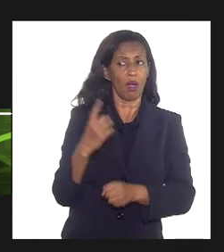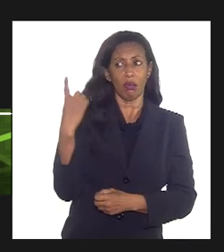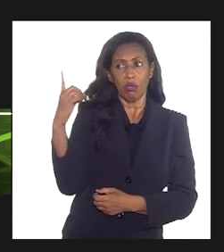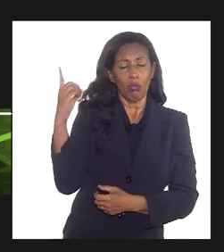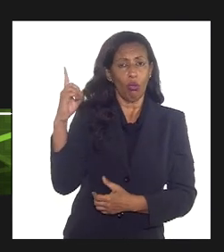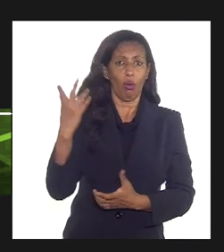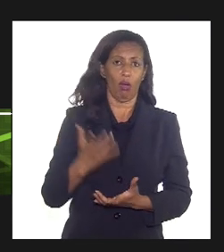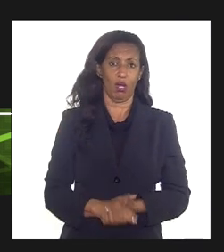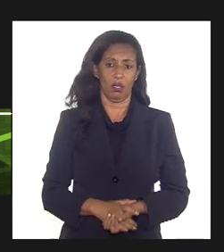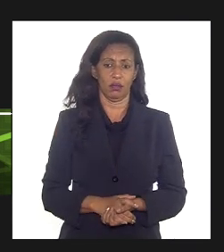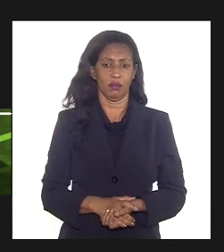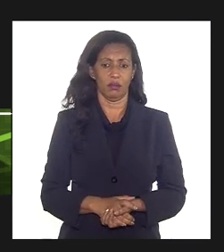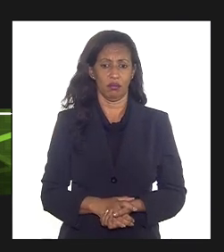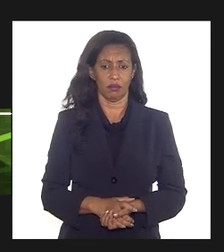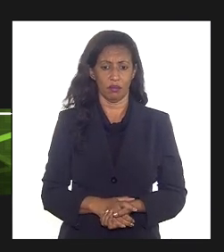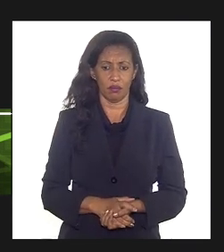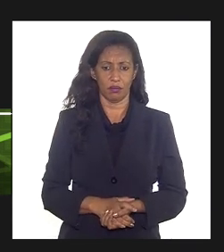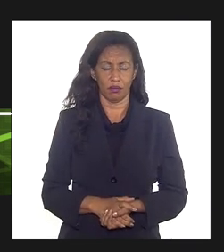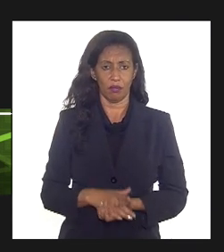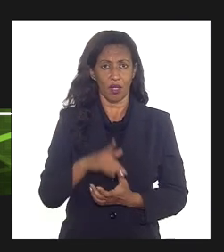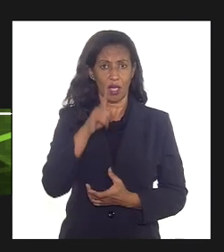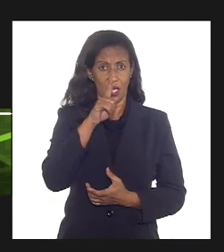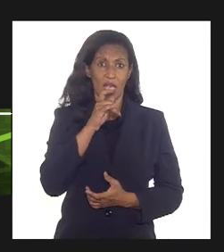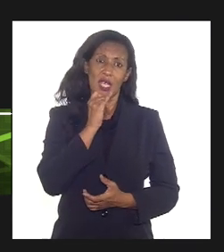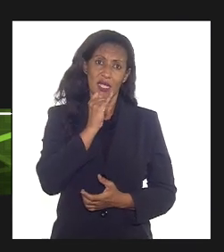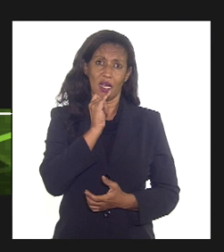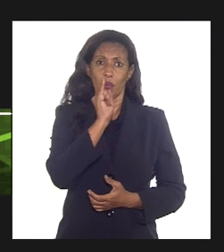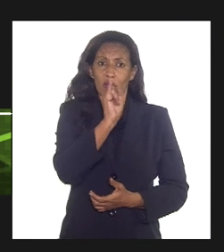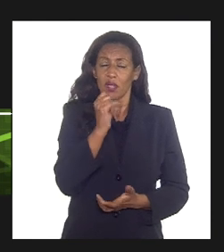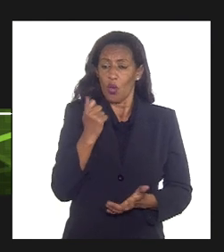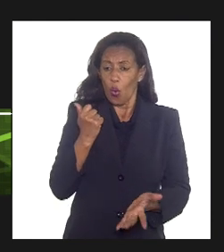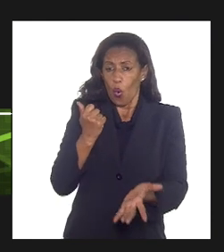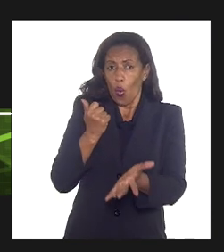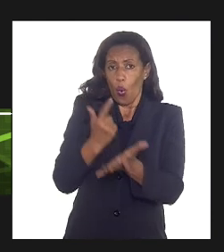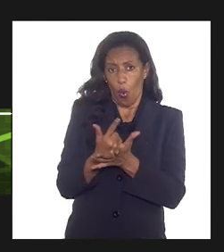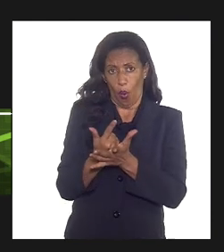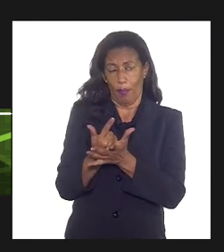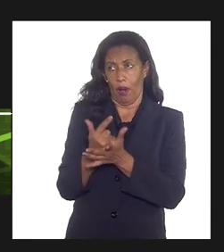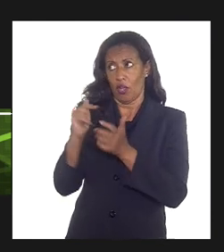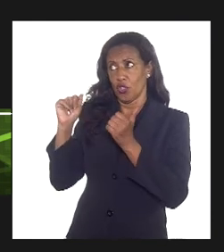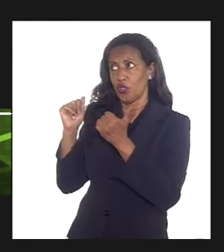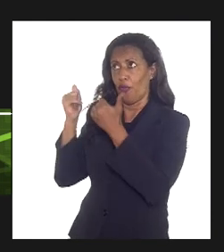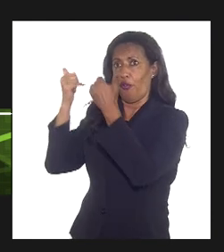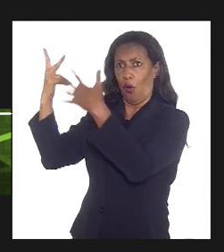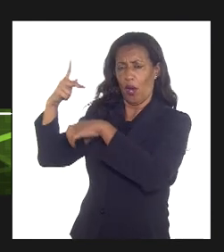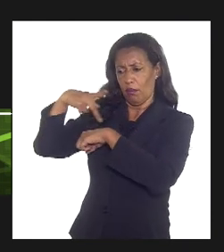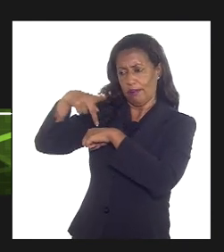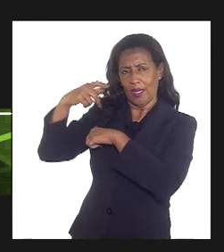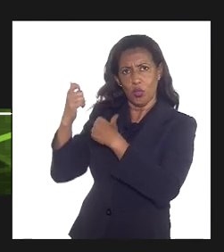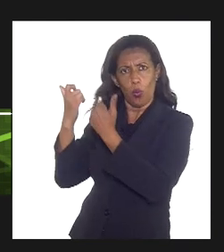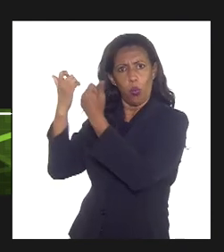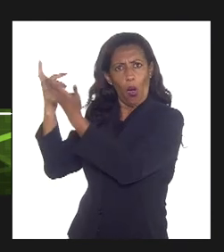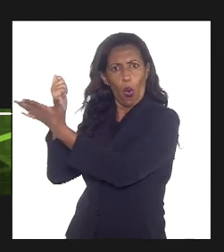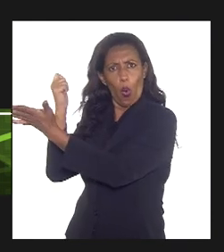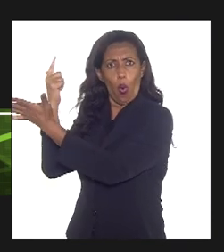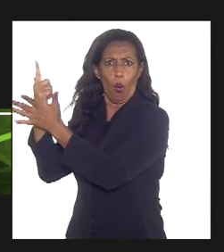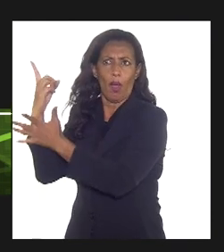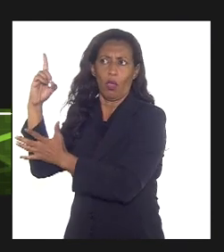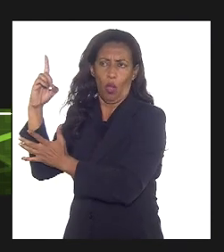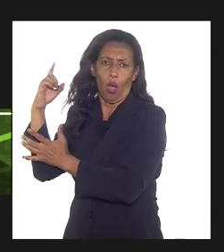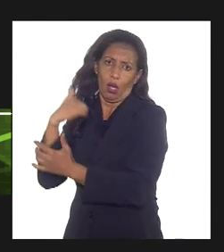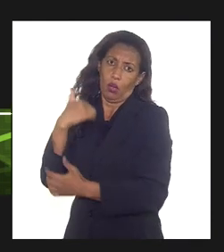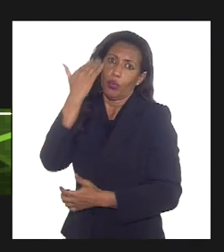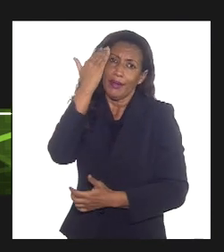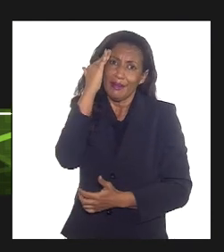senhores importaram, eu posso entender, mas dolarizar aquilo que é